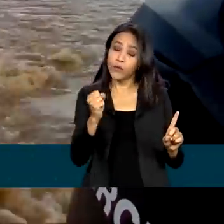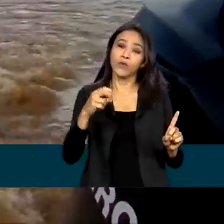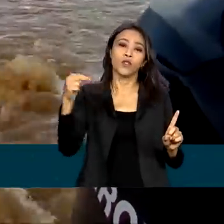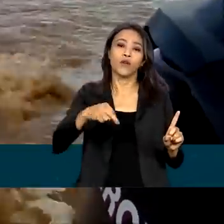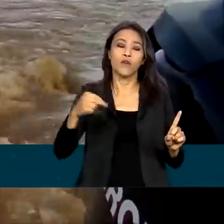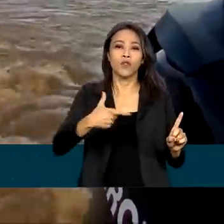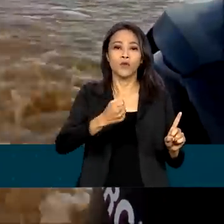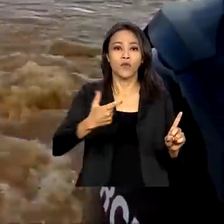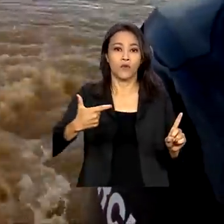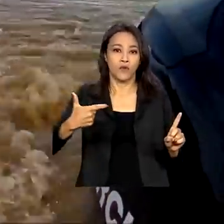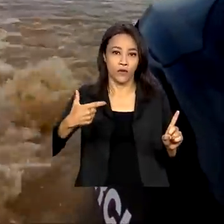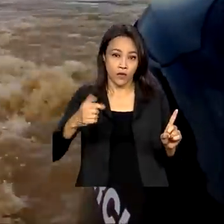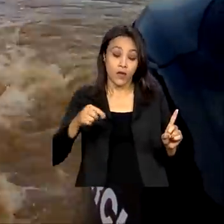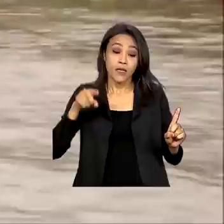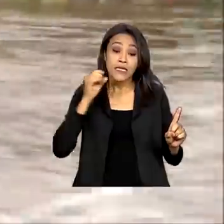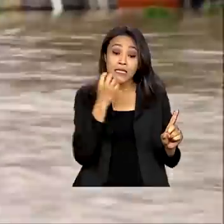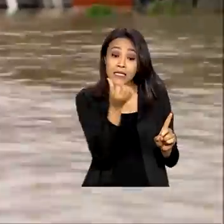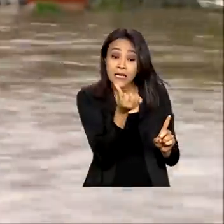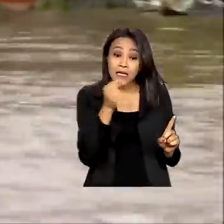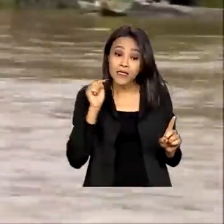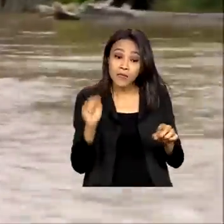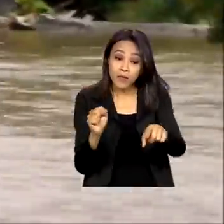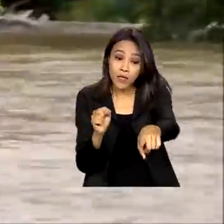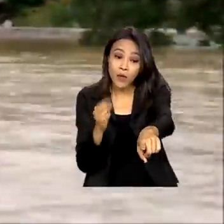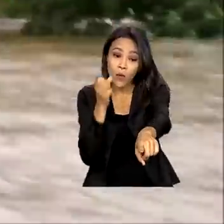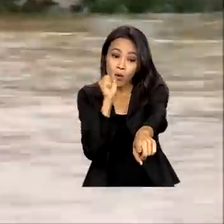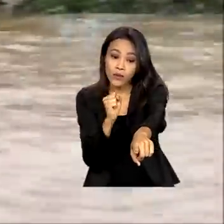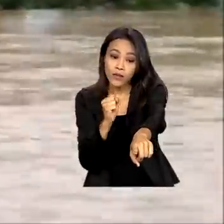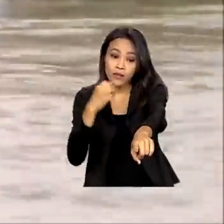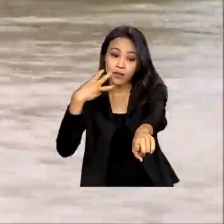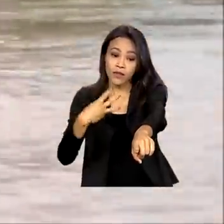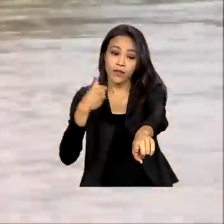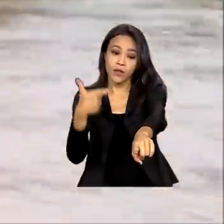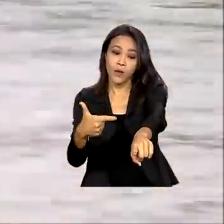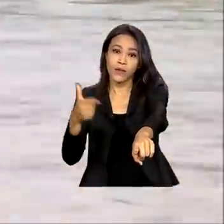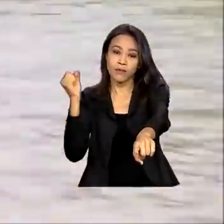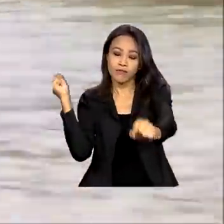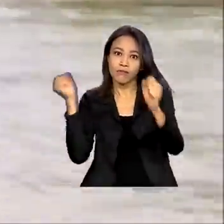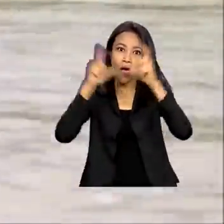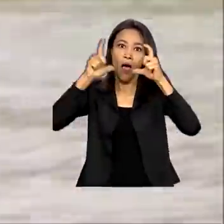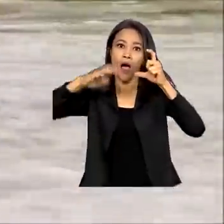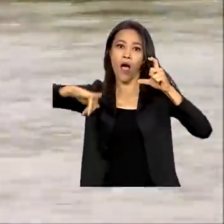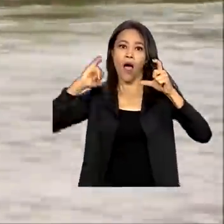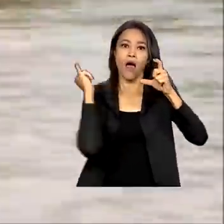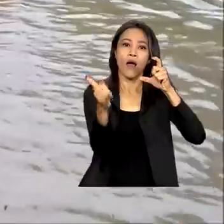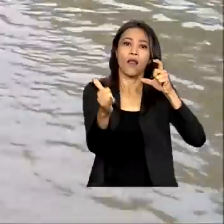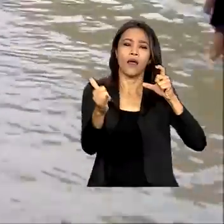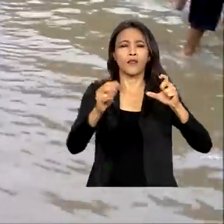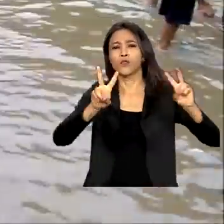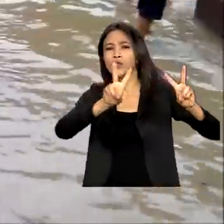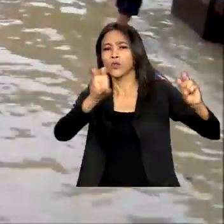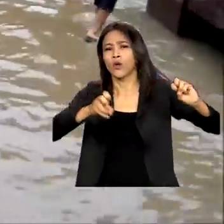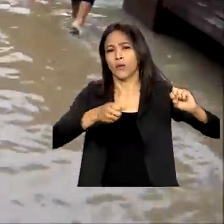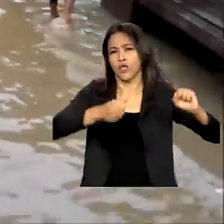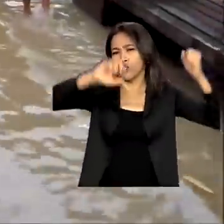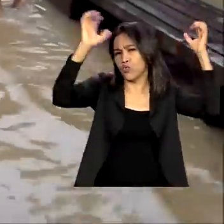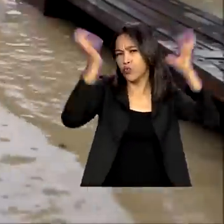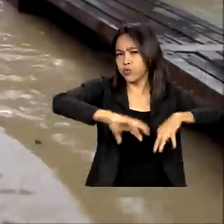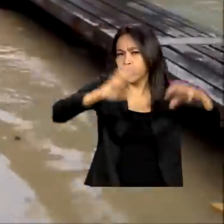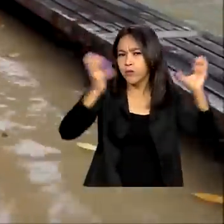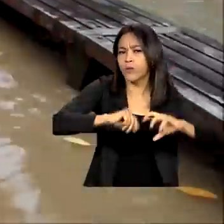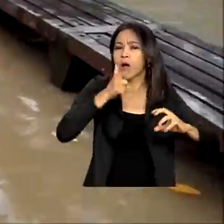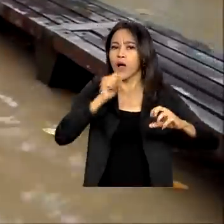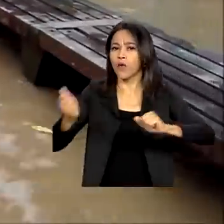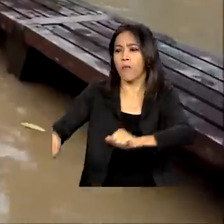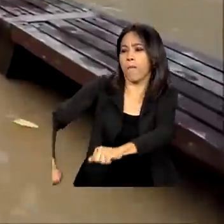emitidos 6.832 alertas de inundações, alagamentos ou enxurradas em 1